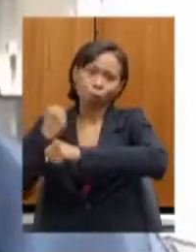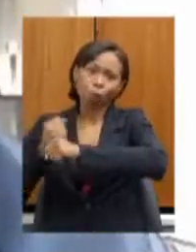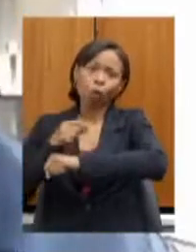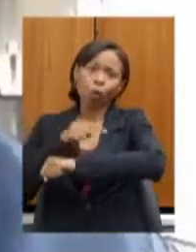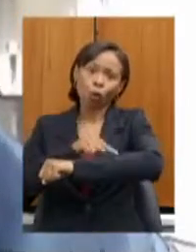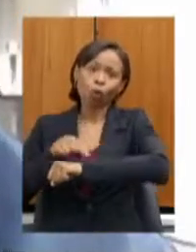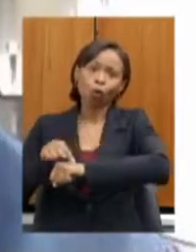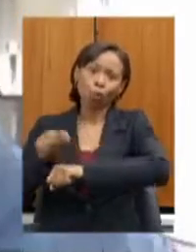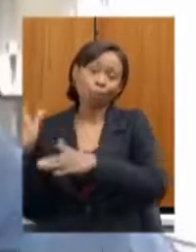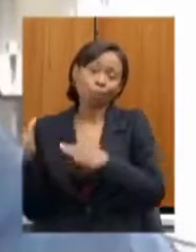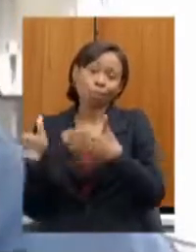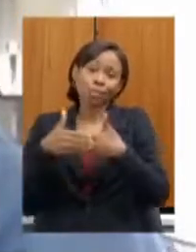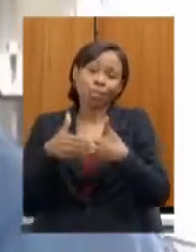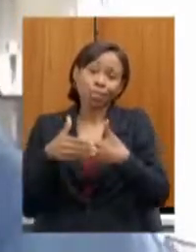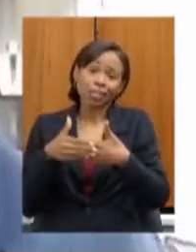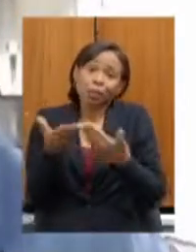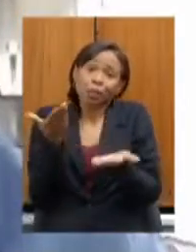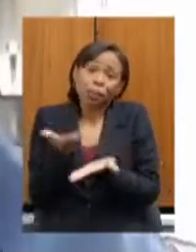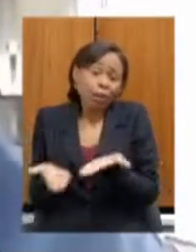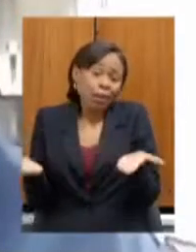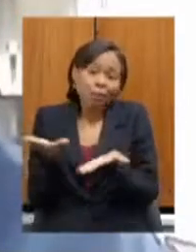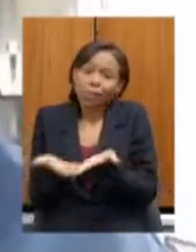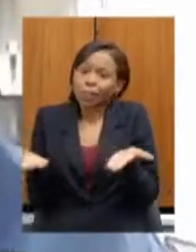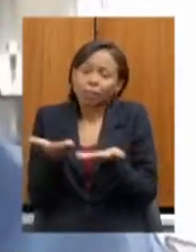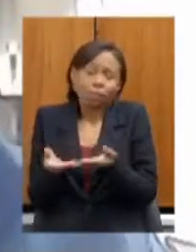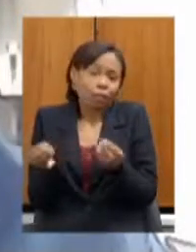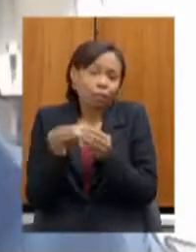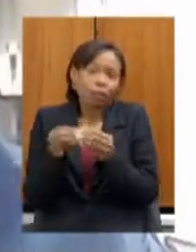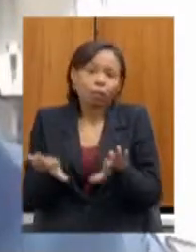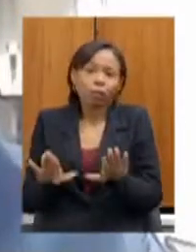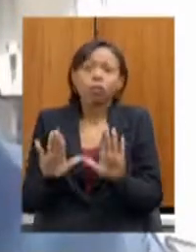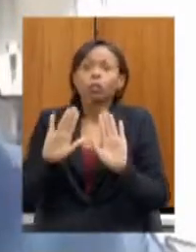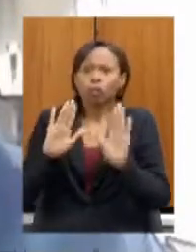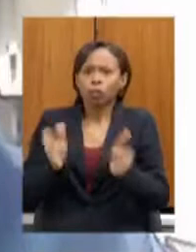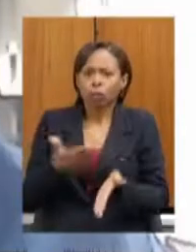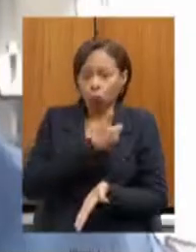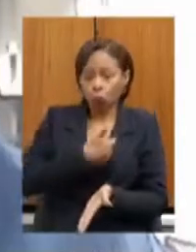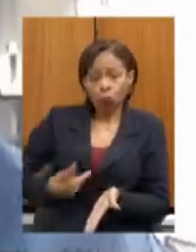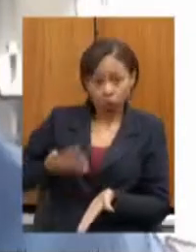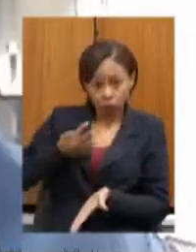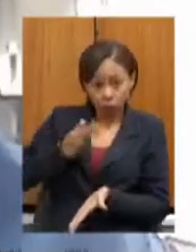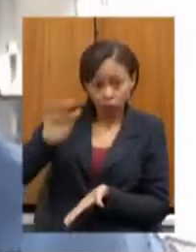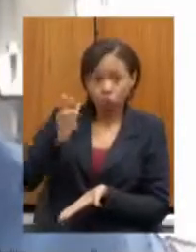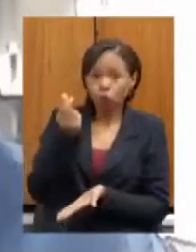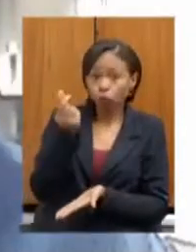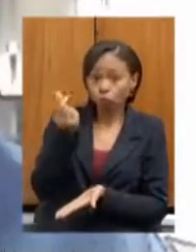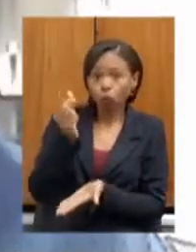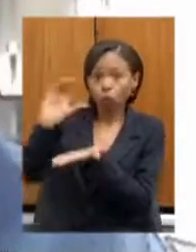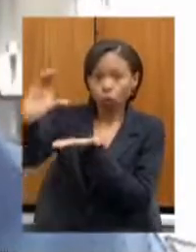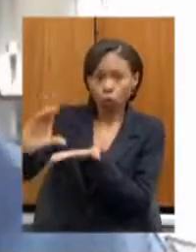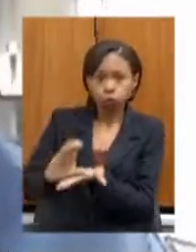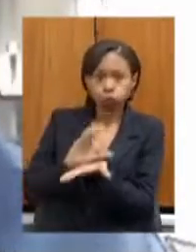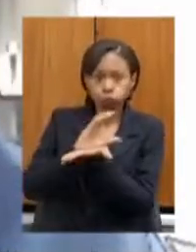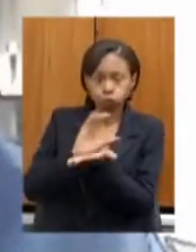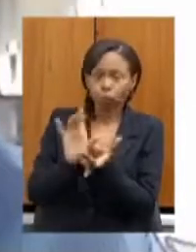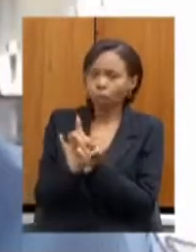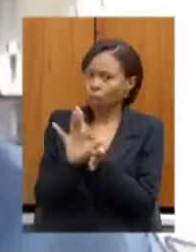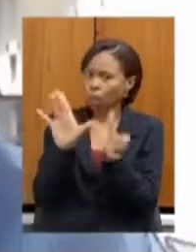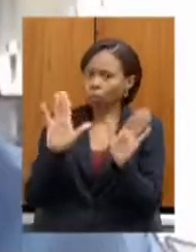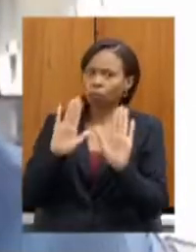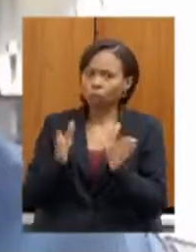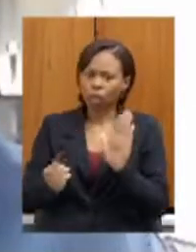é sabido que os recursos do governo federal já foram liberados, o edital já também